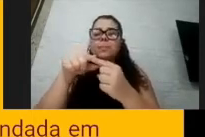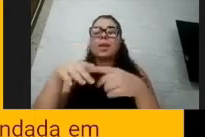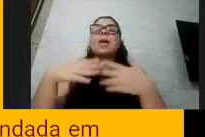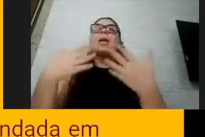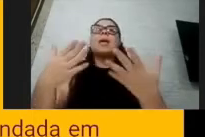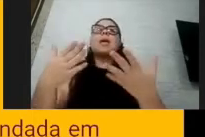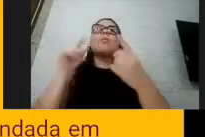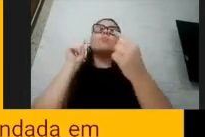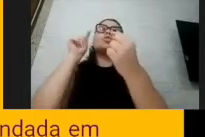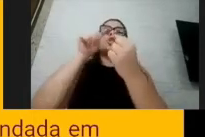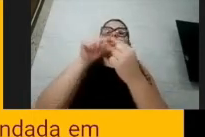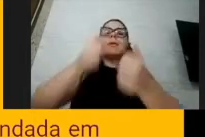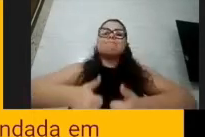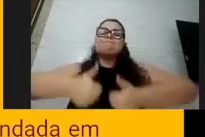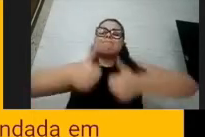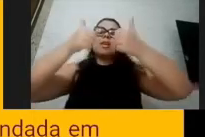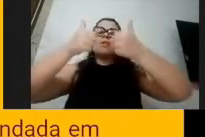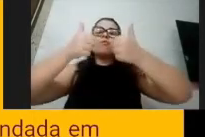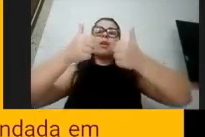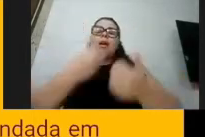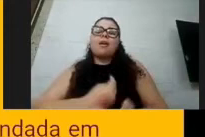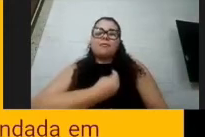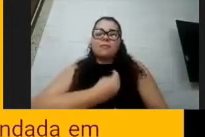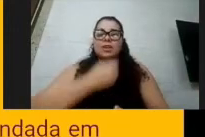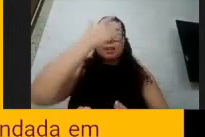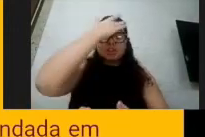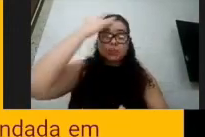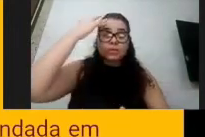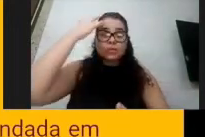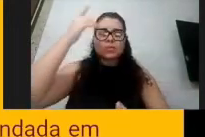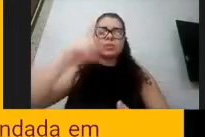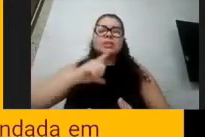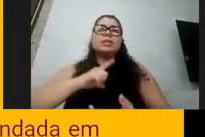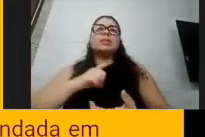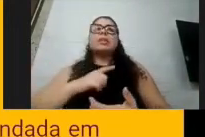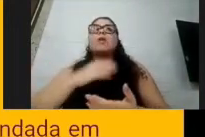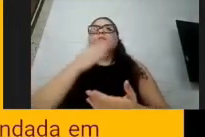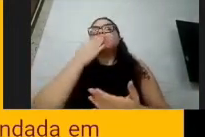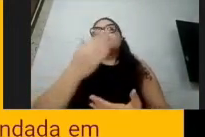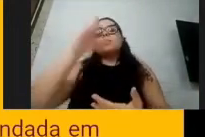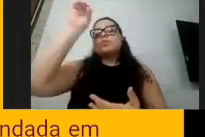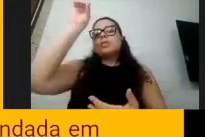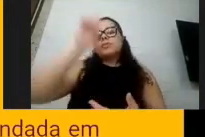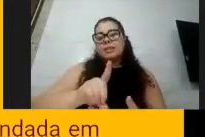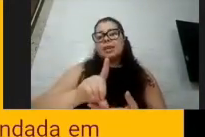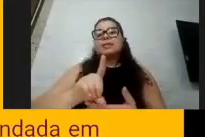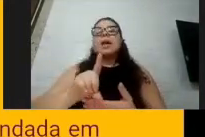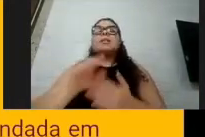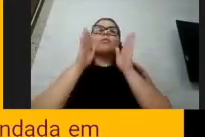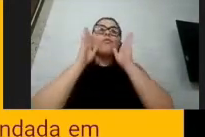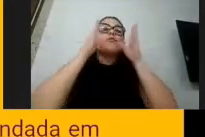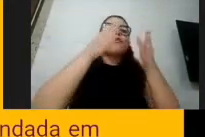das pessoas com deficiência. gente nasce com essa missão muito conectada à síndrome de Down. Mas hoje a gente já